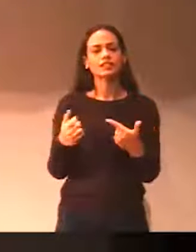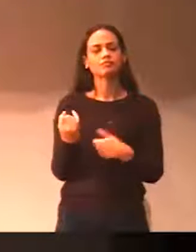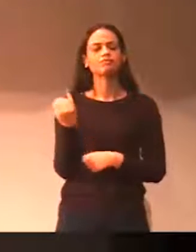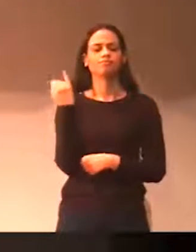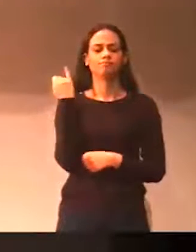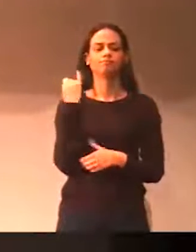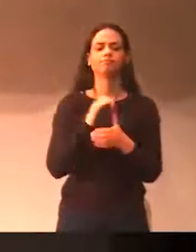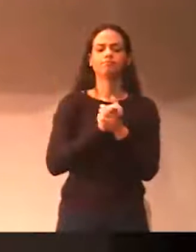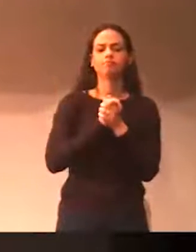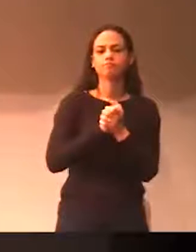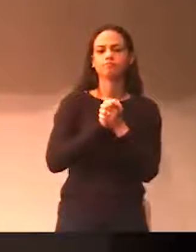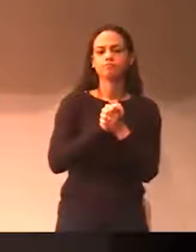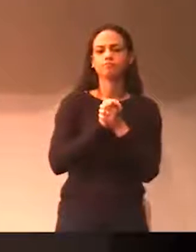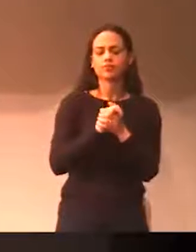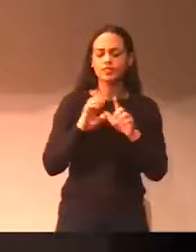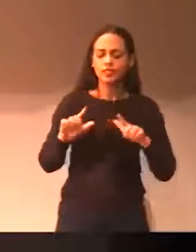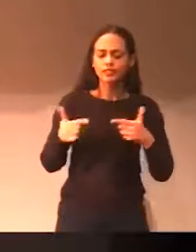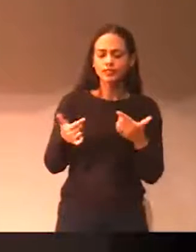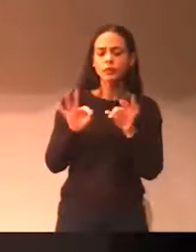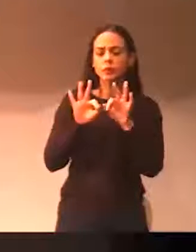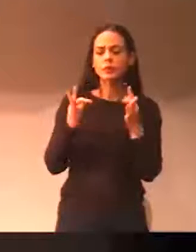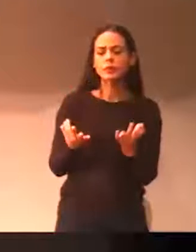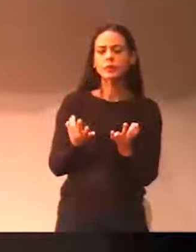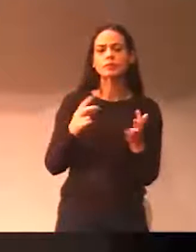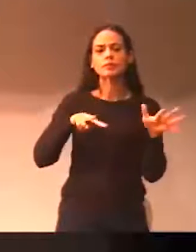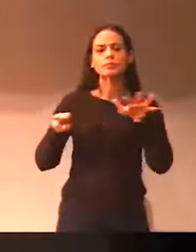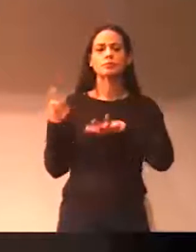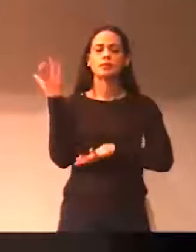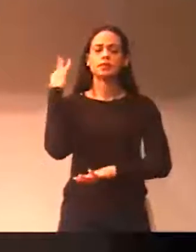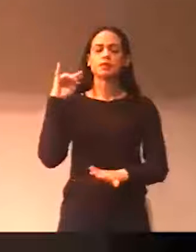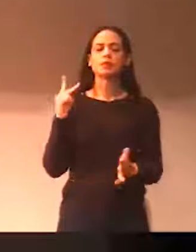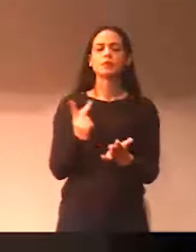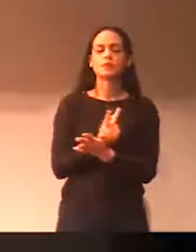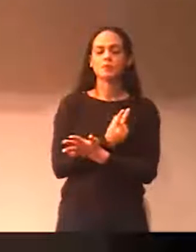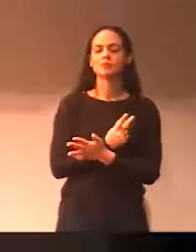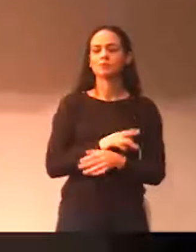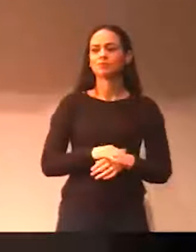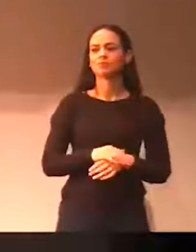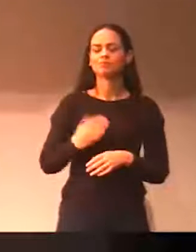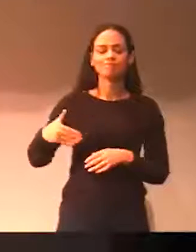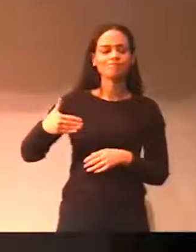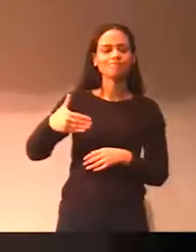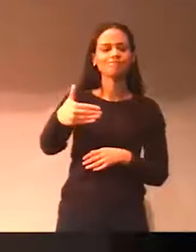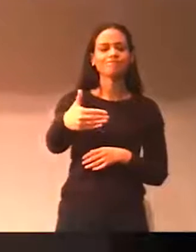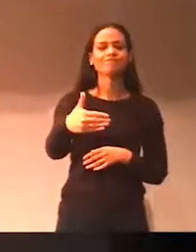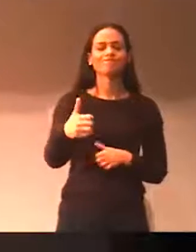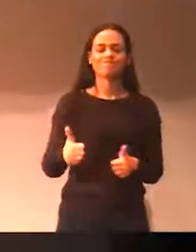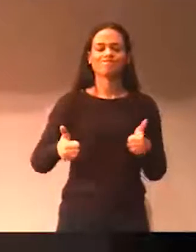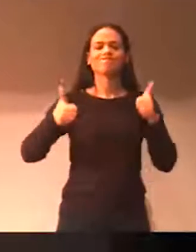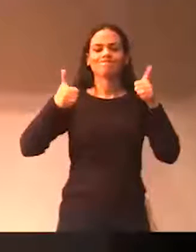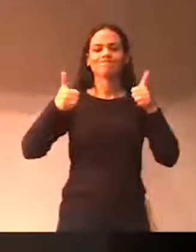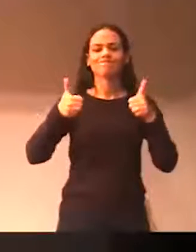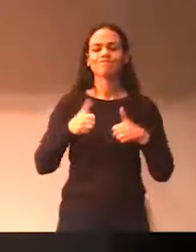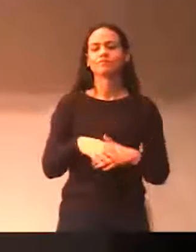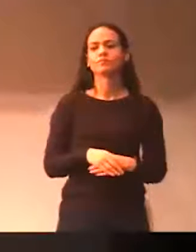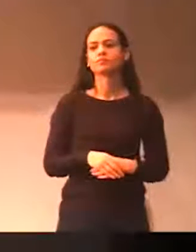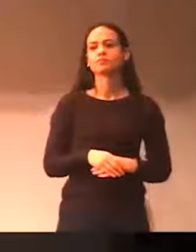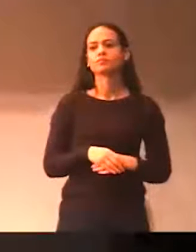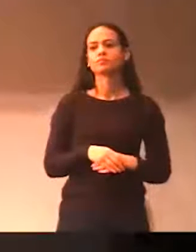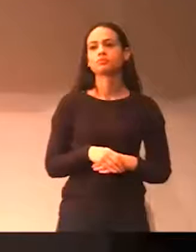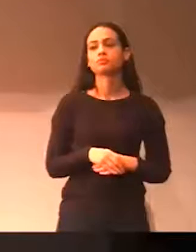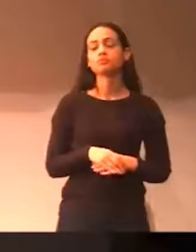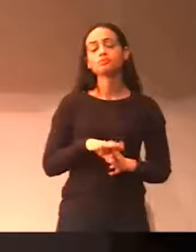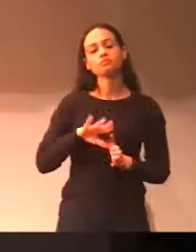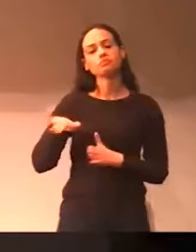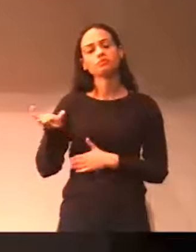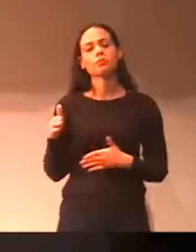Então as pequenas atitudes que aconteceram na semana passada, tenho certeza que trarão resultados. Quero fazer um convite